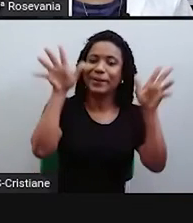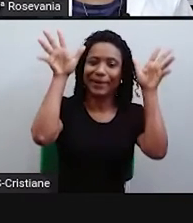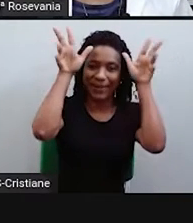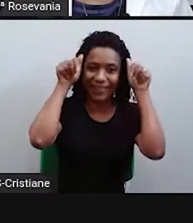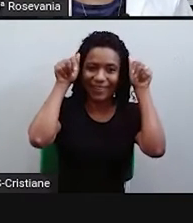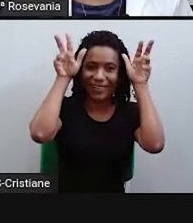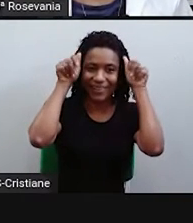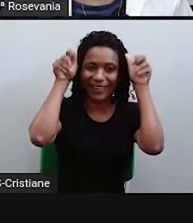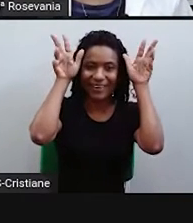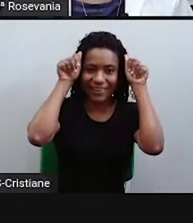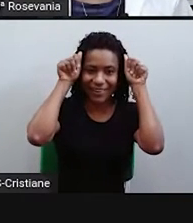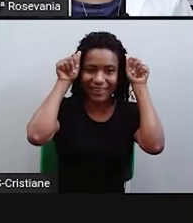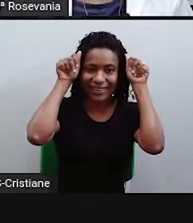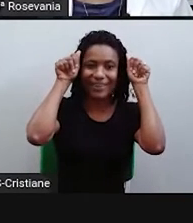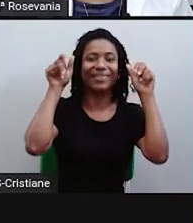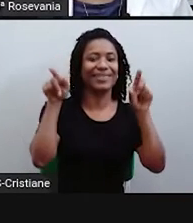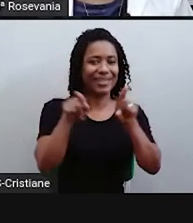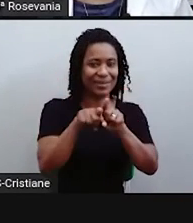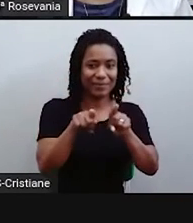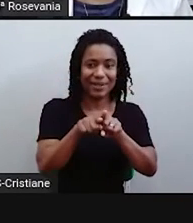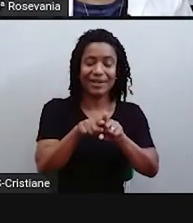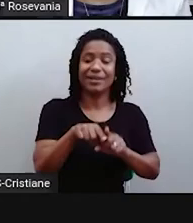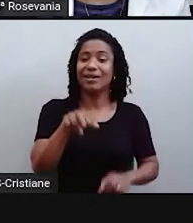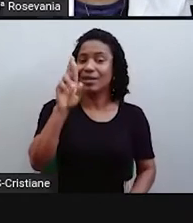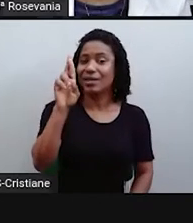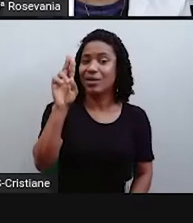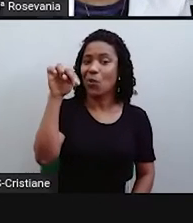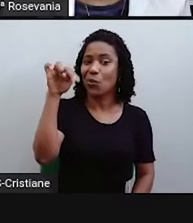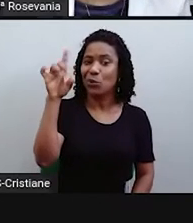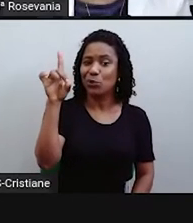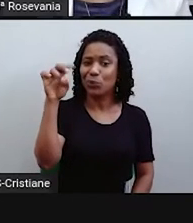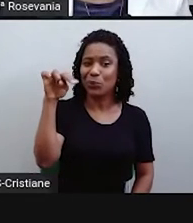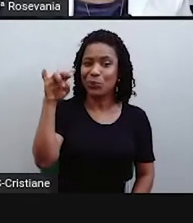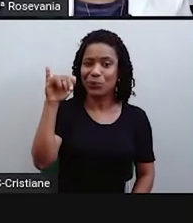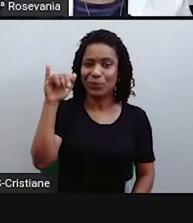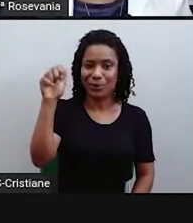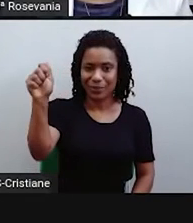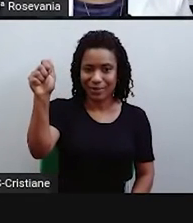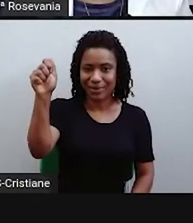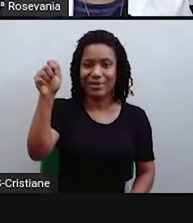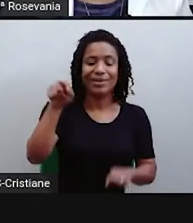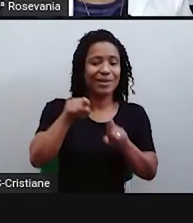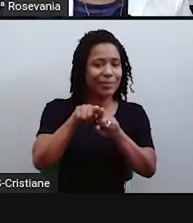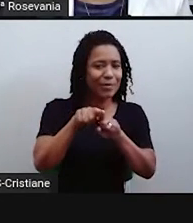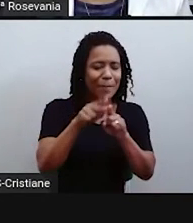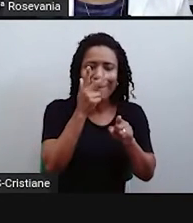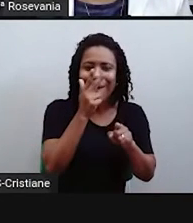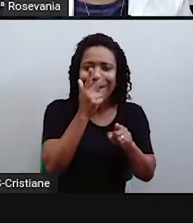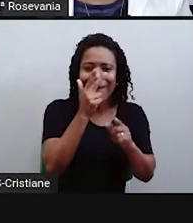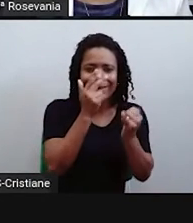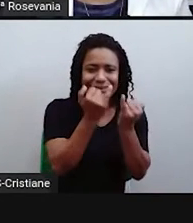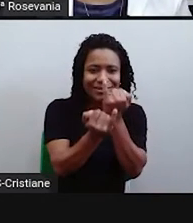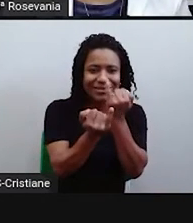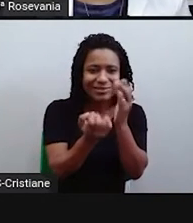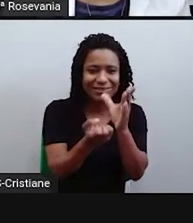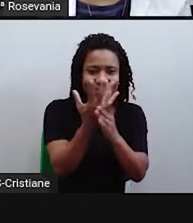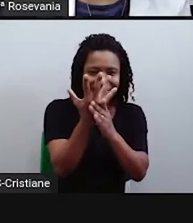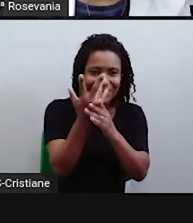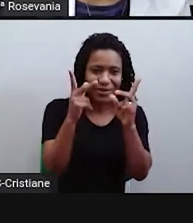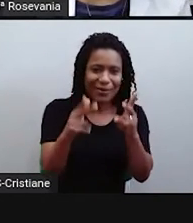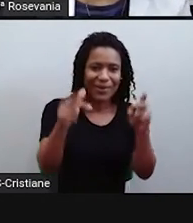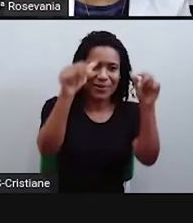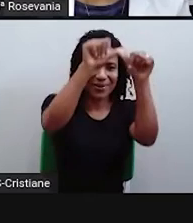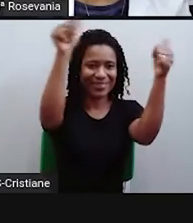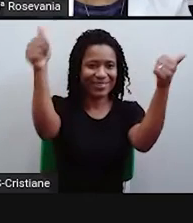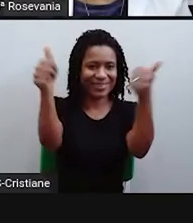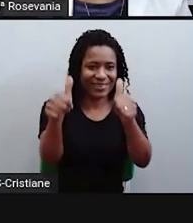temos aqui Rondônia, né, bem, quase semelhante à que a gente tem agora, porque ainda pega aqui também, né, o Tocantins,